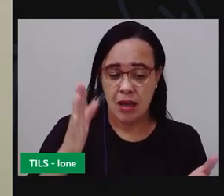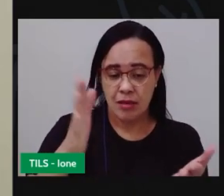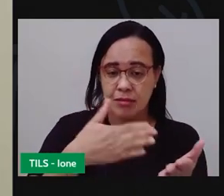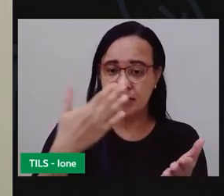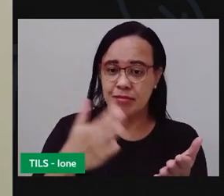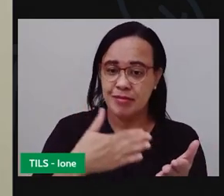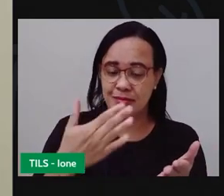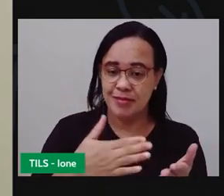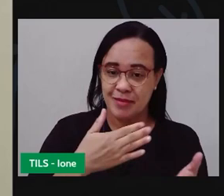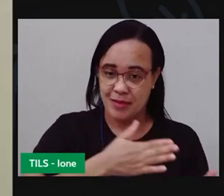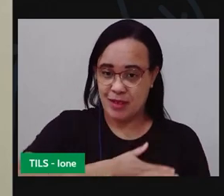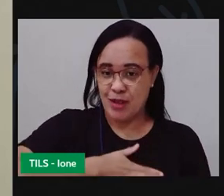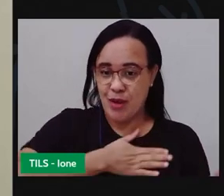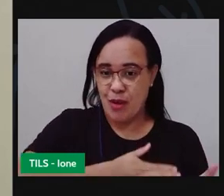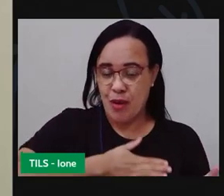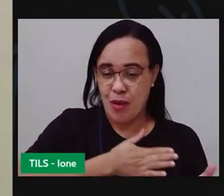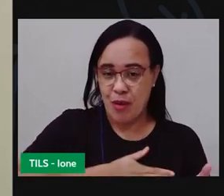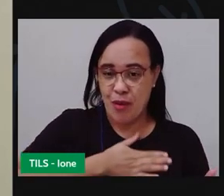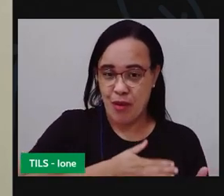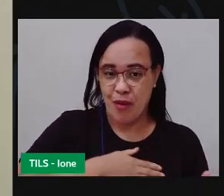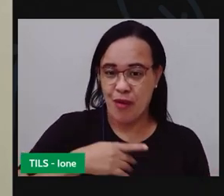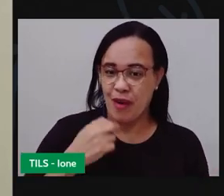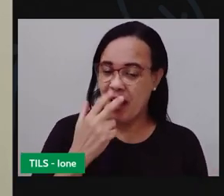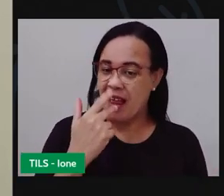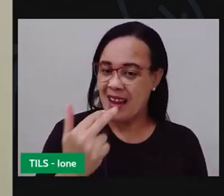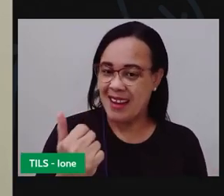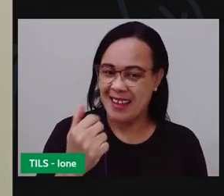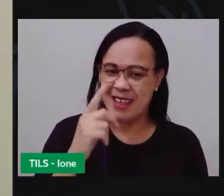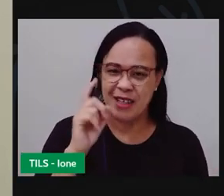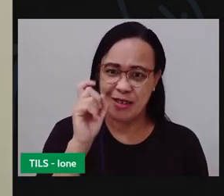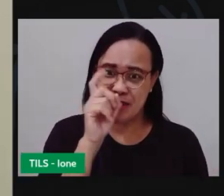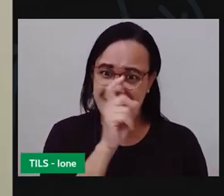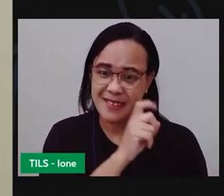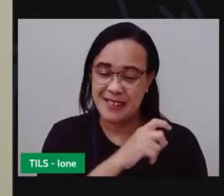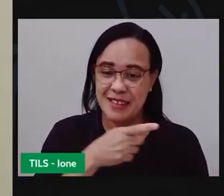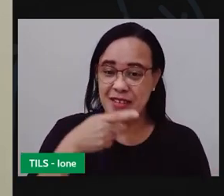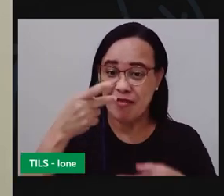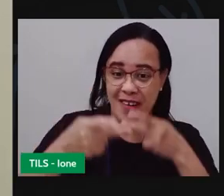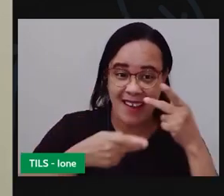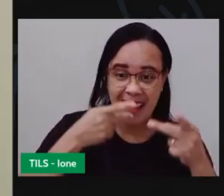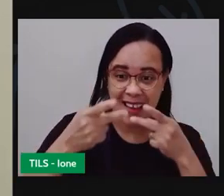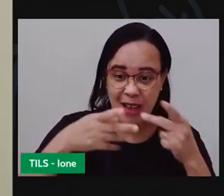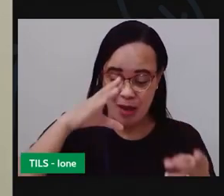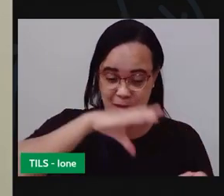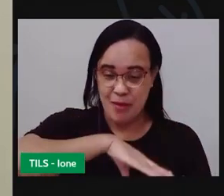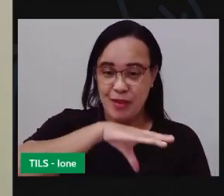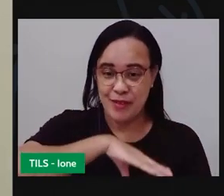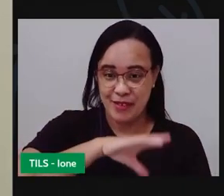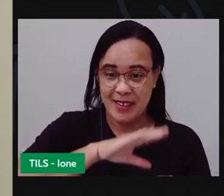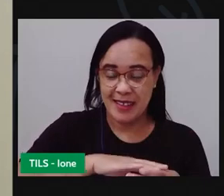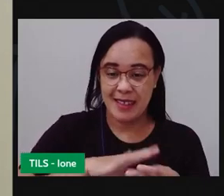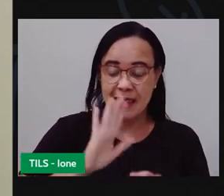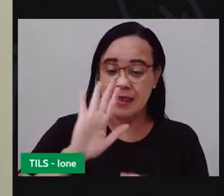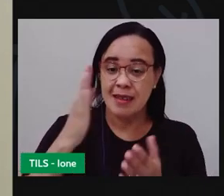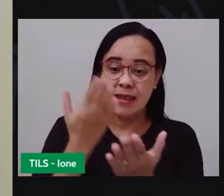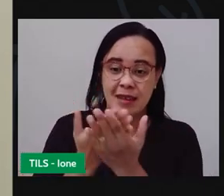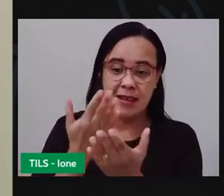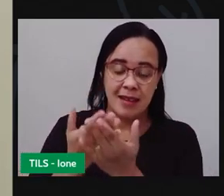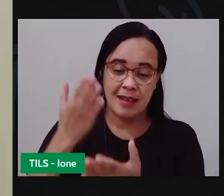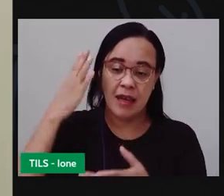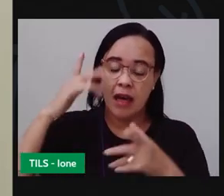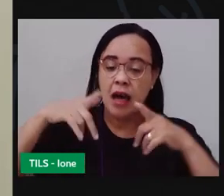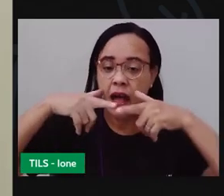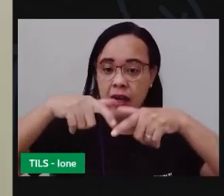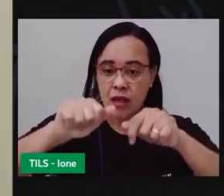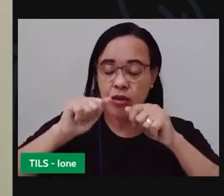Vocês gostam de trava-línguas? Nas últimas aulas de linguagem, a gente já vem trabalhando, né, com alguns